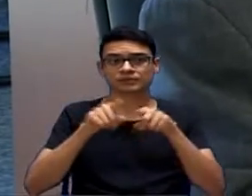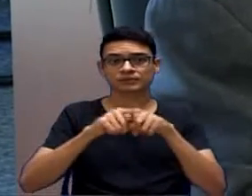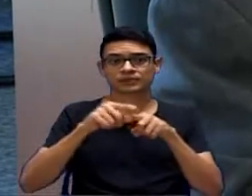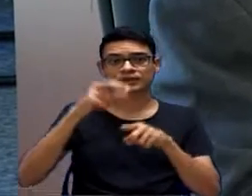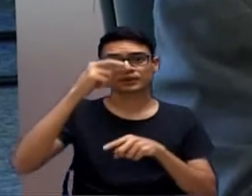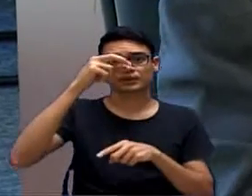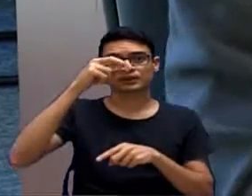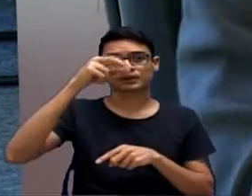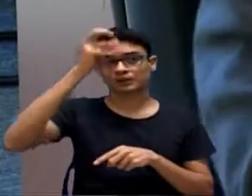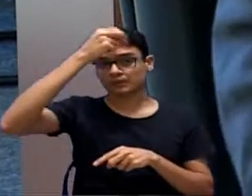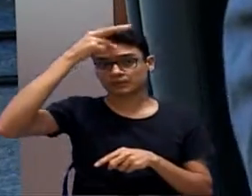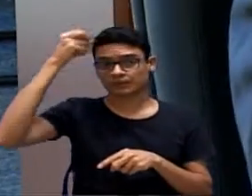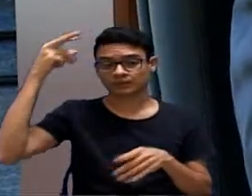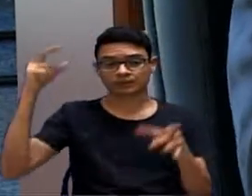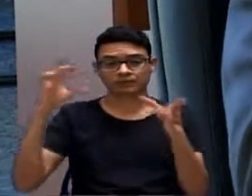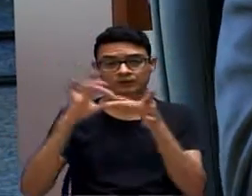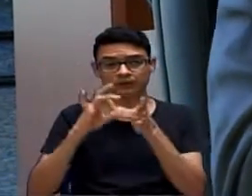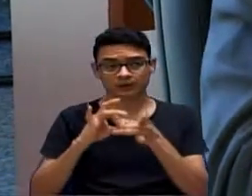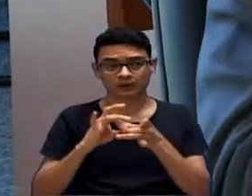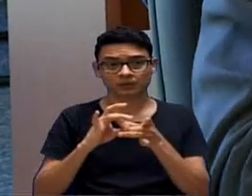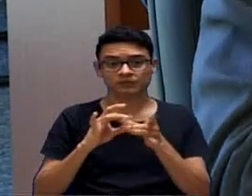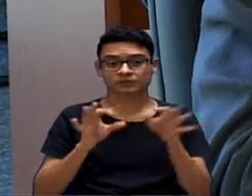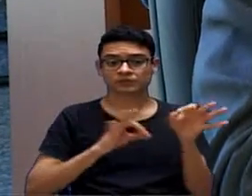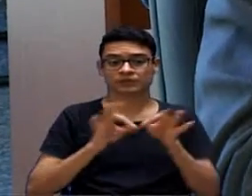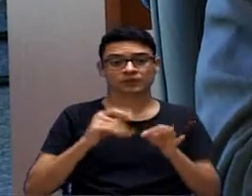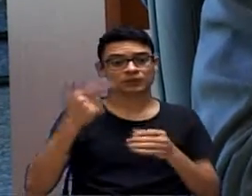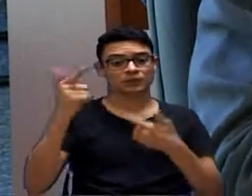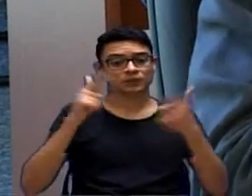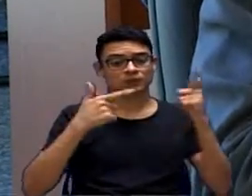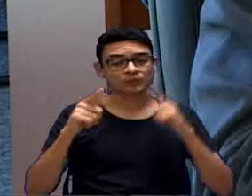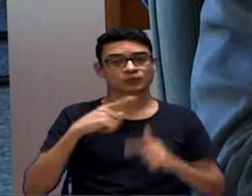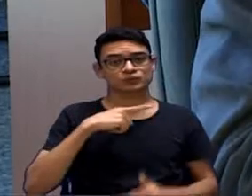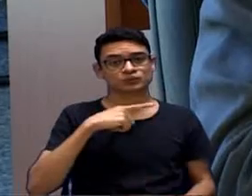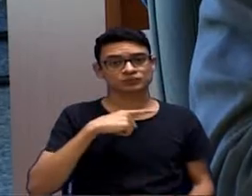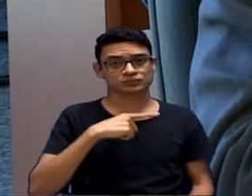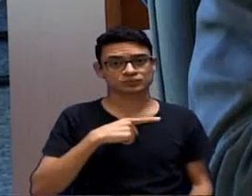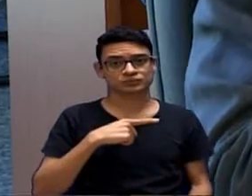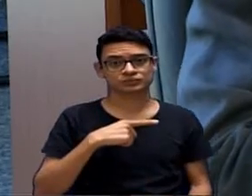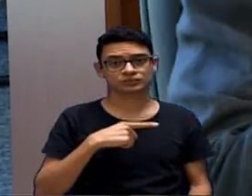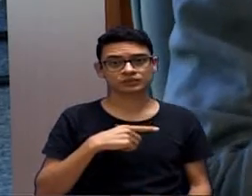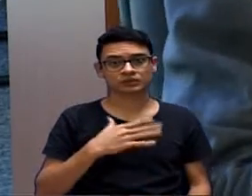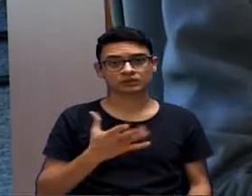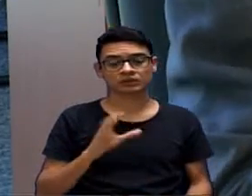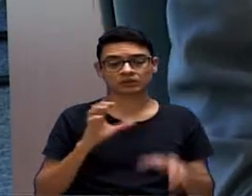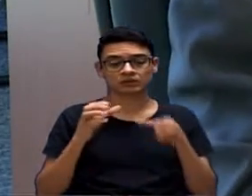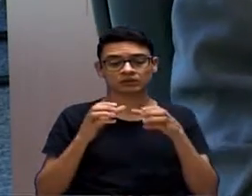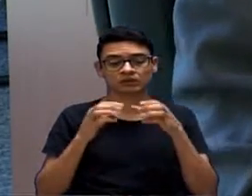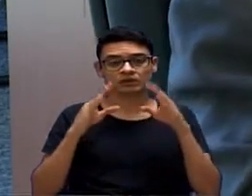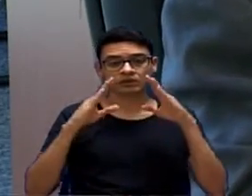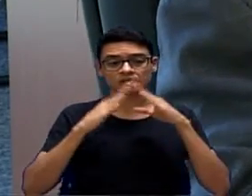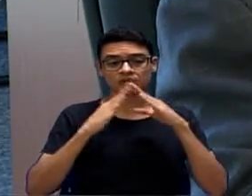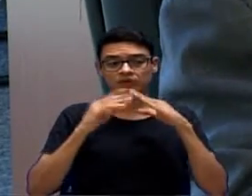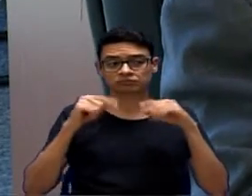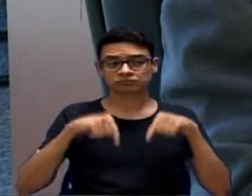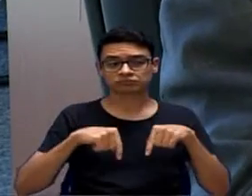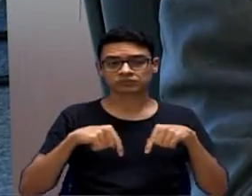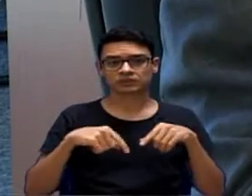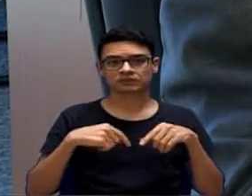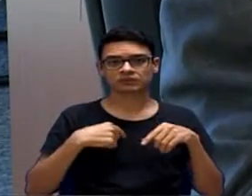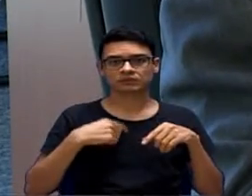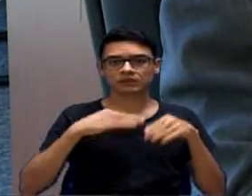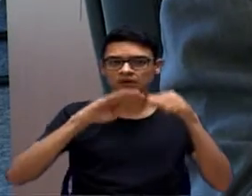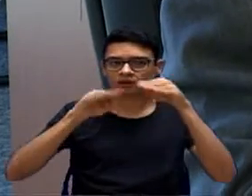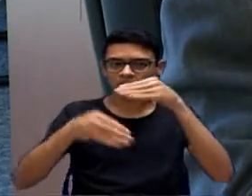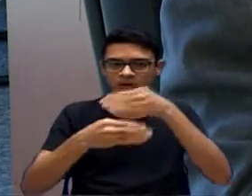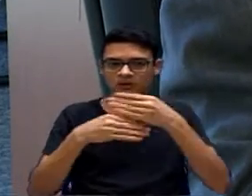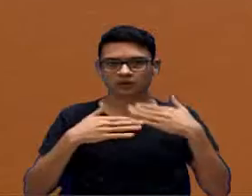também se estende, inclusive, a outros projetos de lei que estamos, acho que, tramitando na casa, que trata toda a questão do Verador, até para contribuir e eu